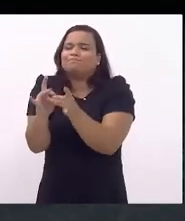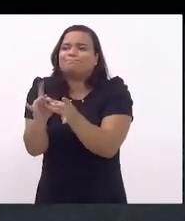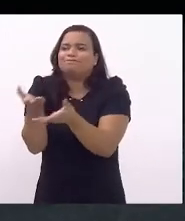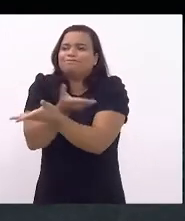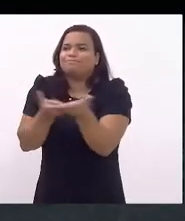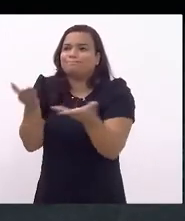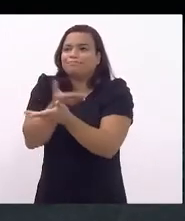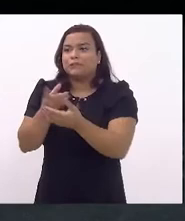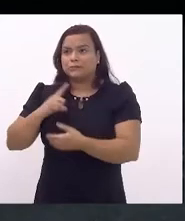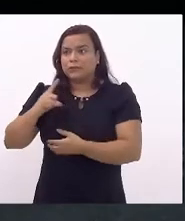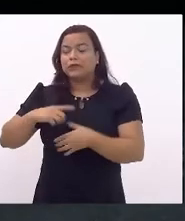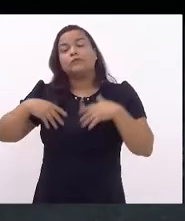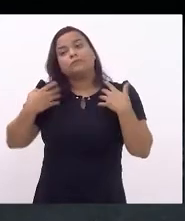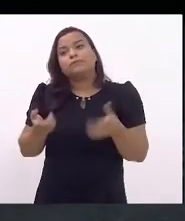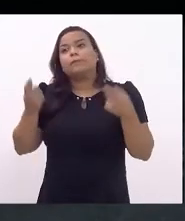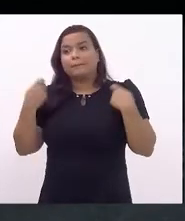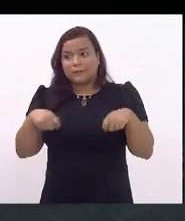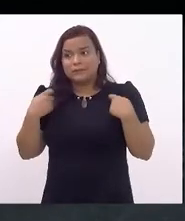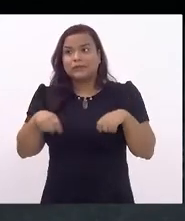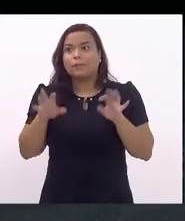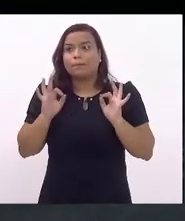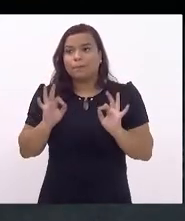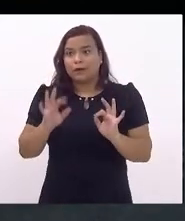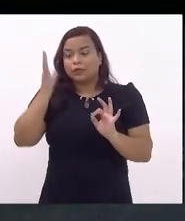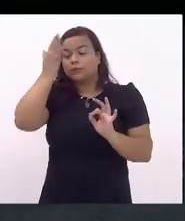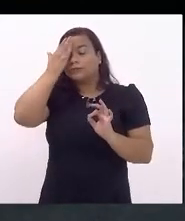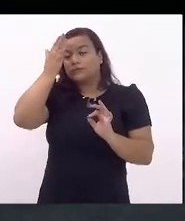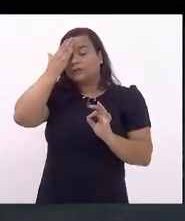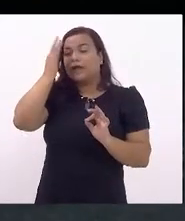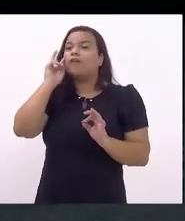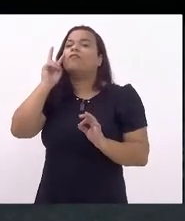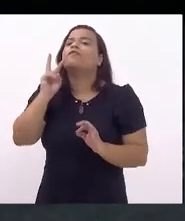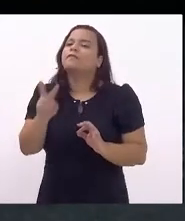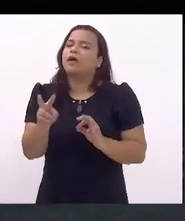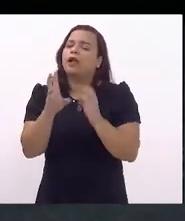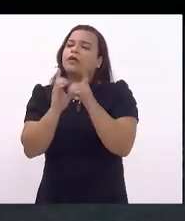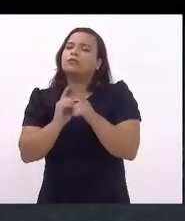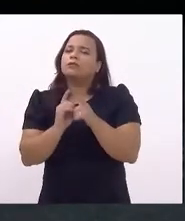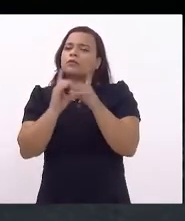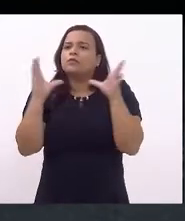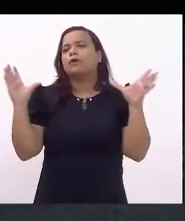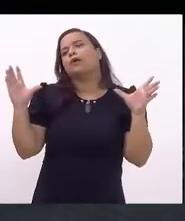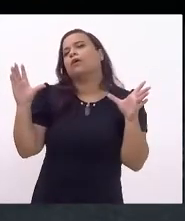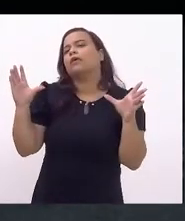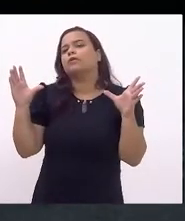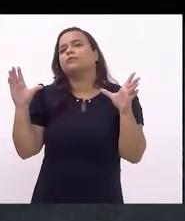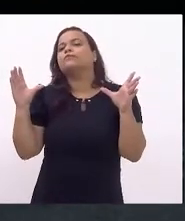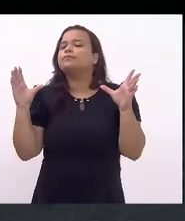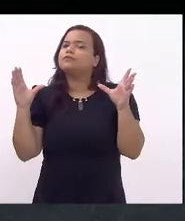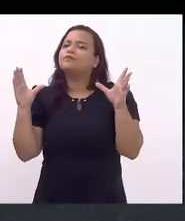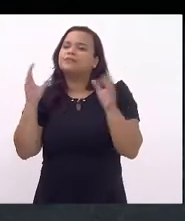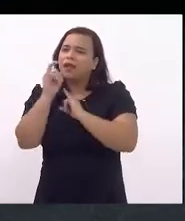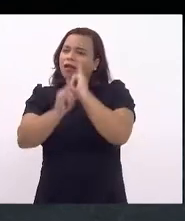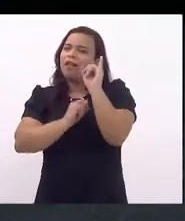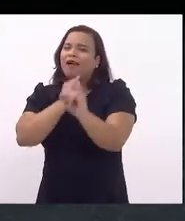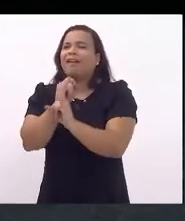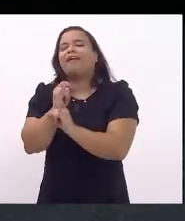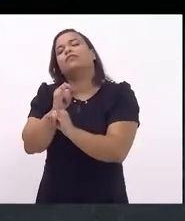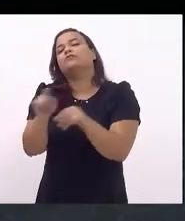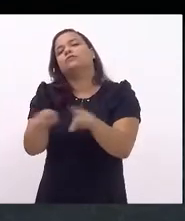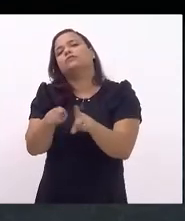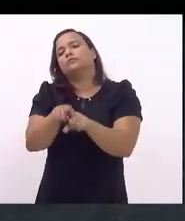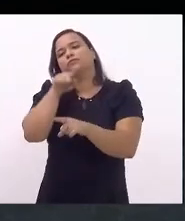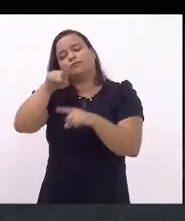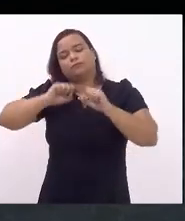necessidade de que se entendesse, pela democratização da informática, e acho que isso ficou muito